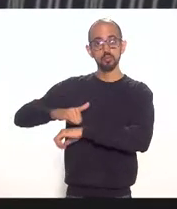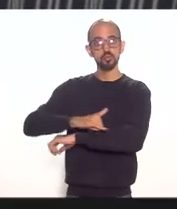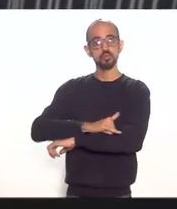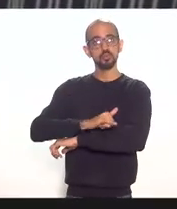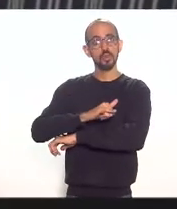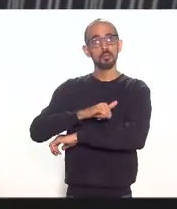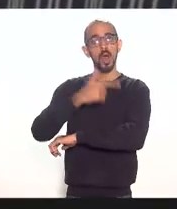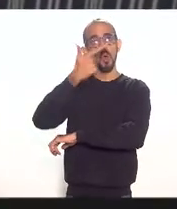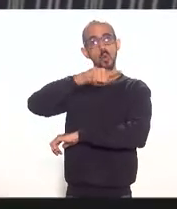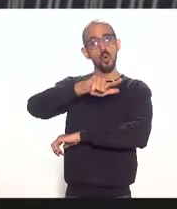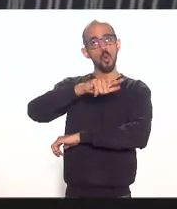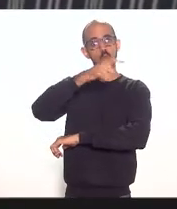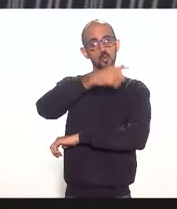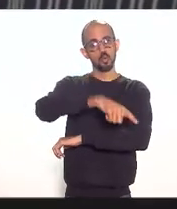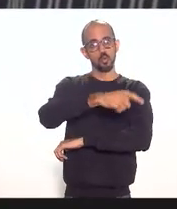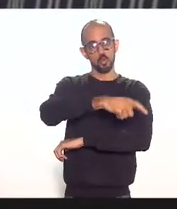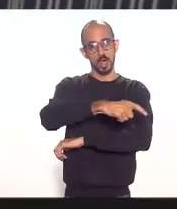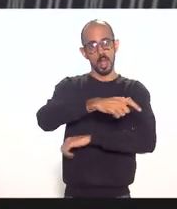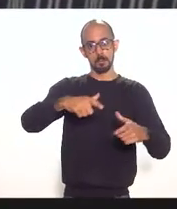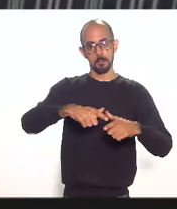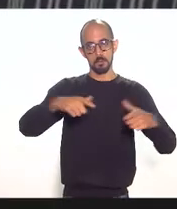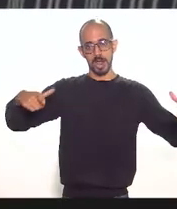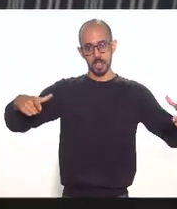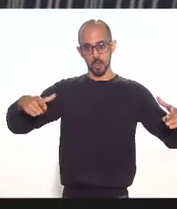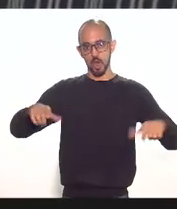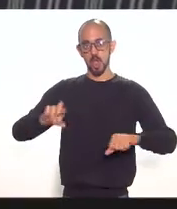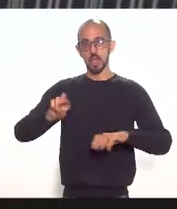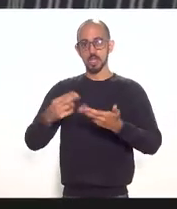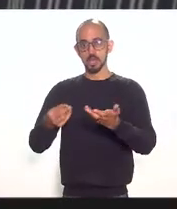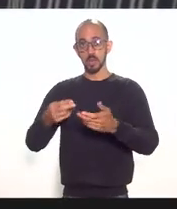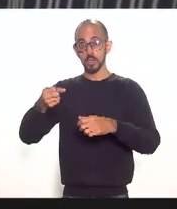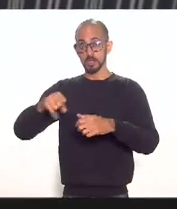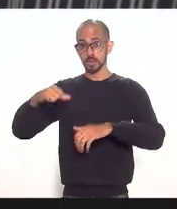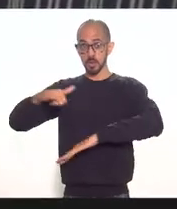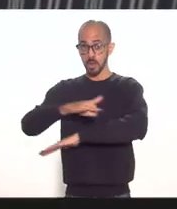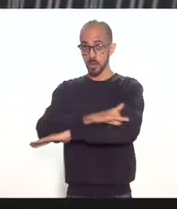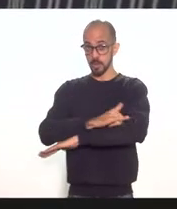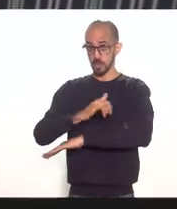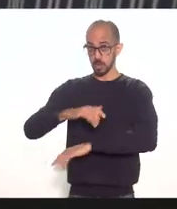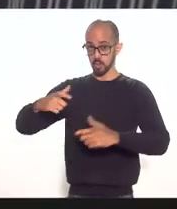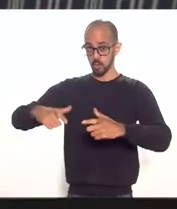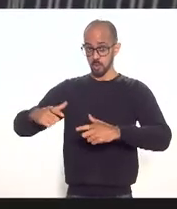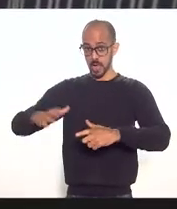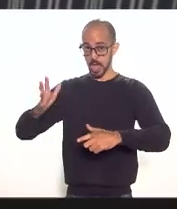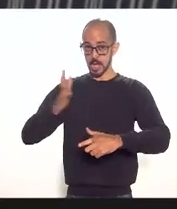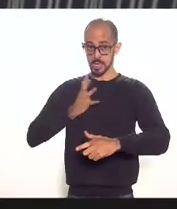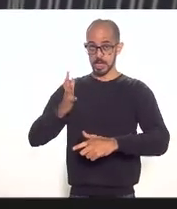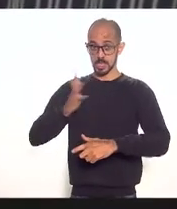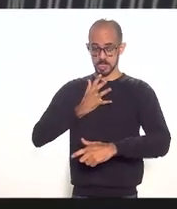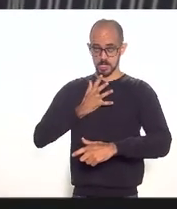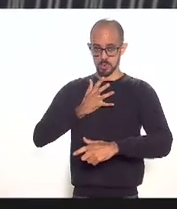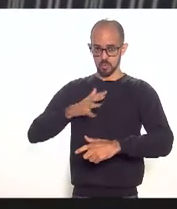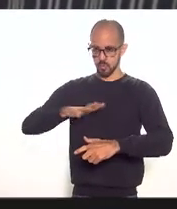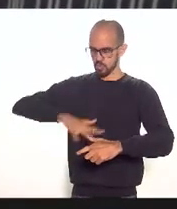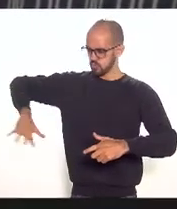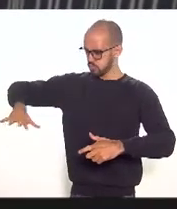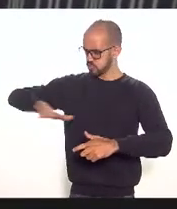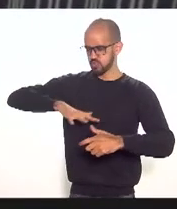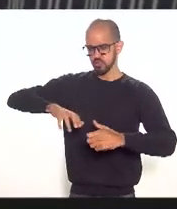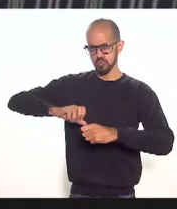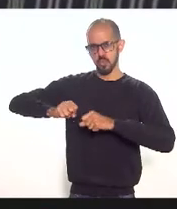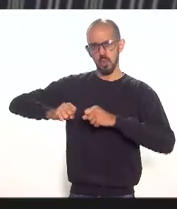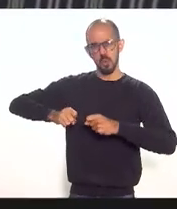do mundo só que quando o aeroporto está numa região muito rica e muito grande com muito potencial